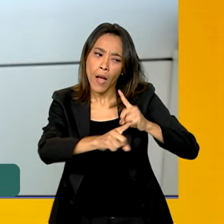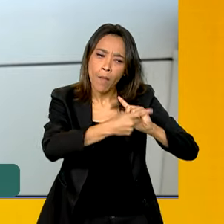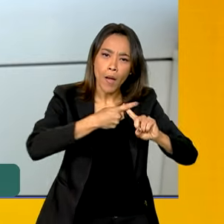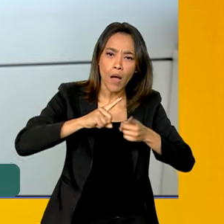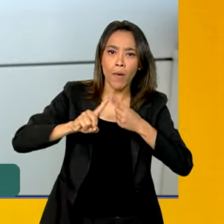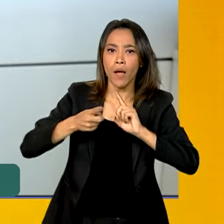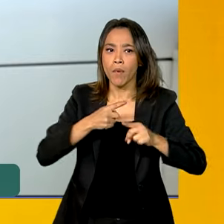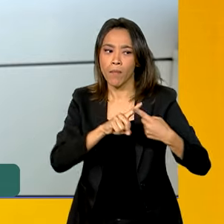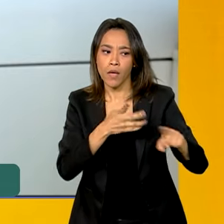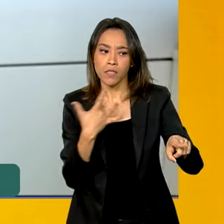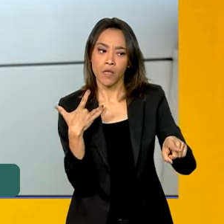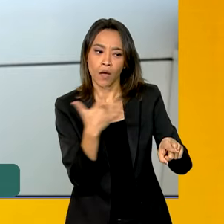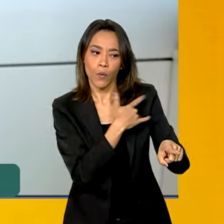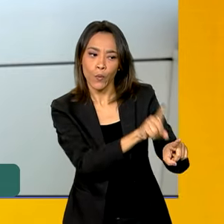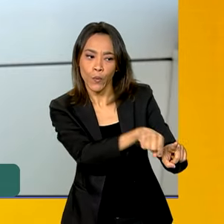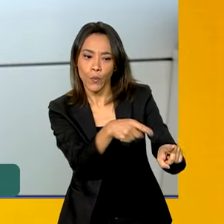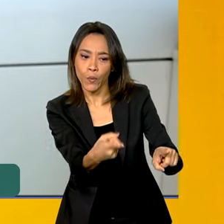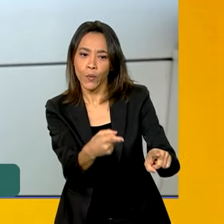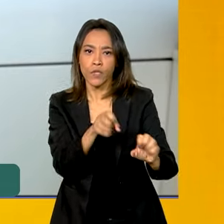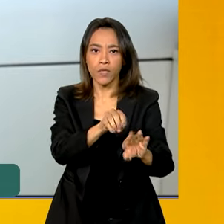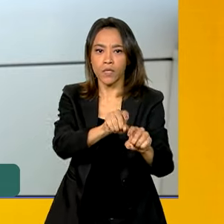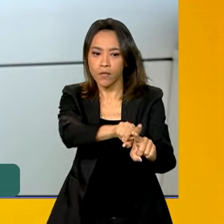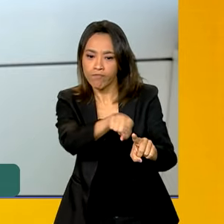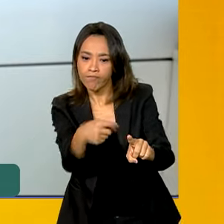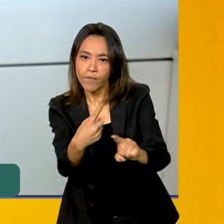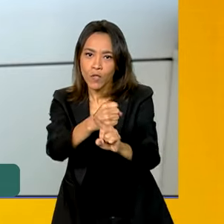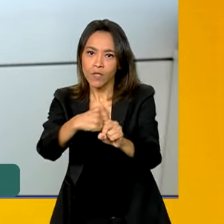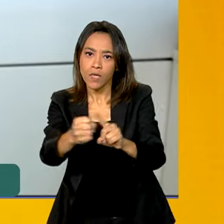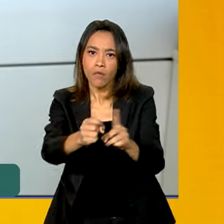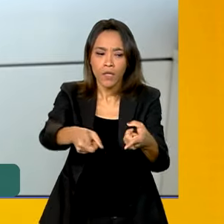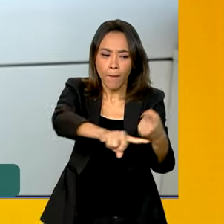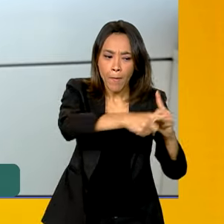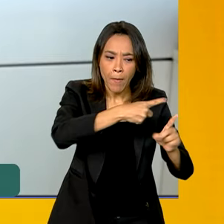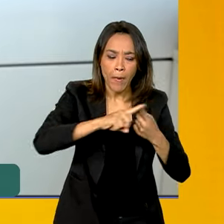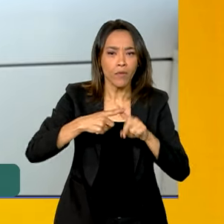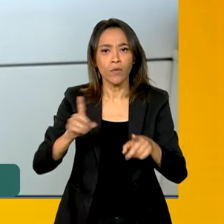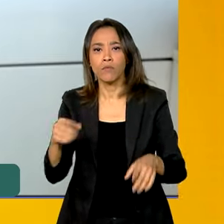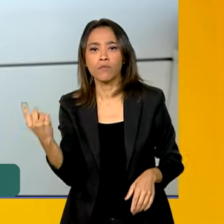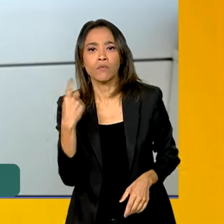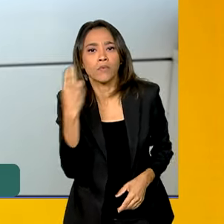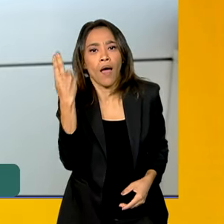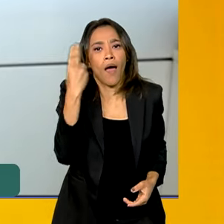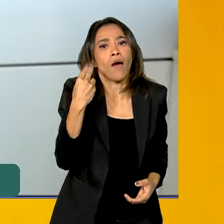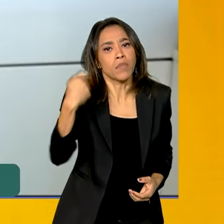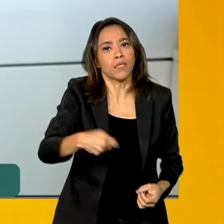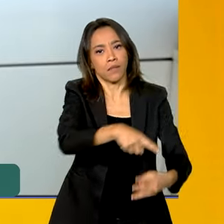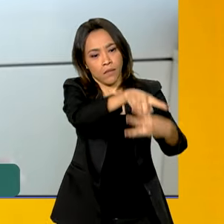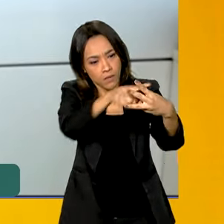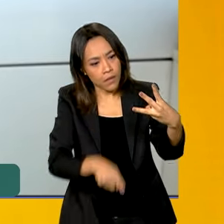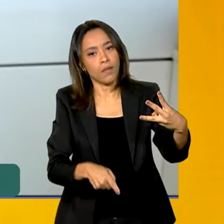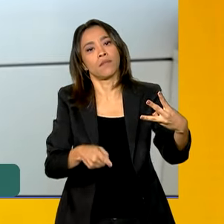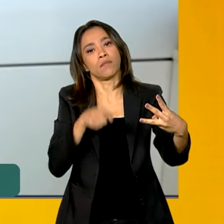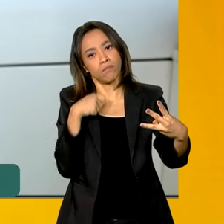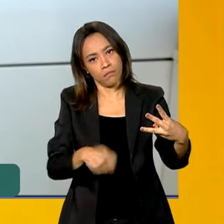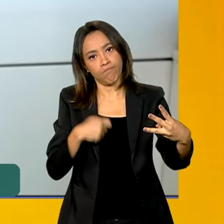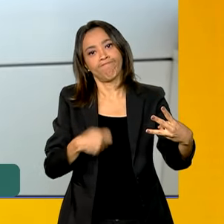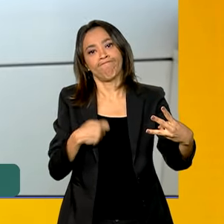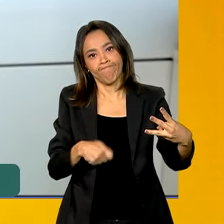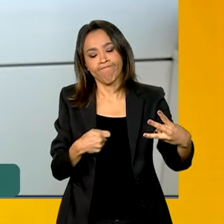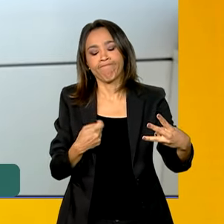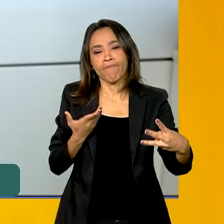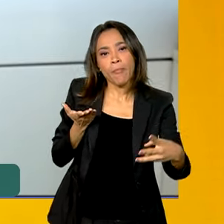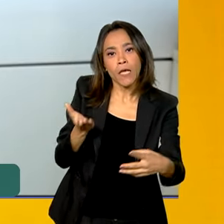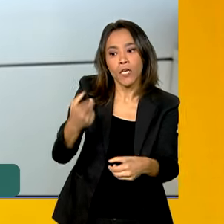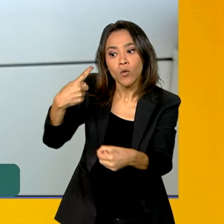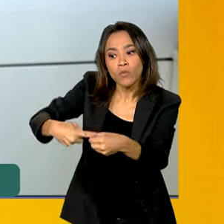entre saúde, educação e assistência social, sabe? Não existe o programa Bolsa Família sem essas três áreas e que o município precisa